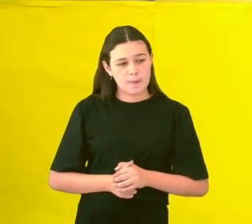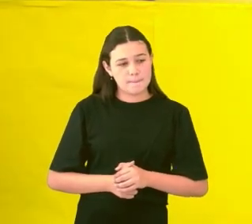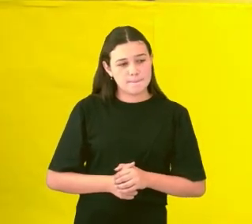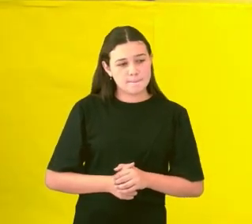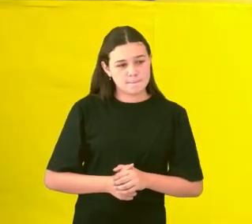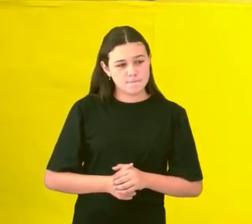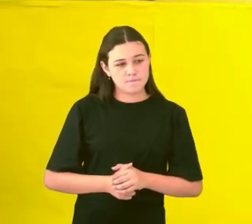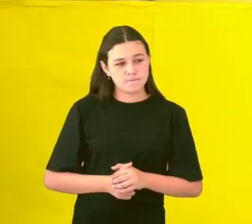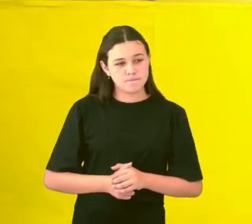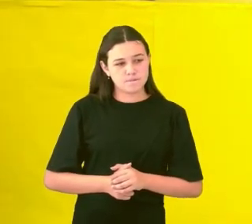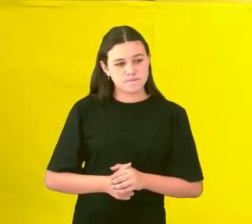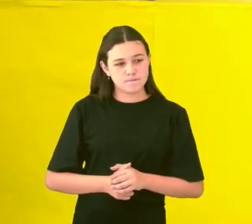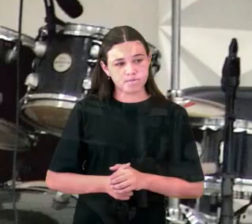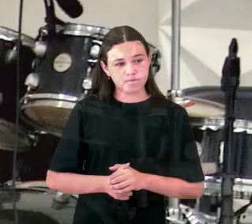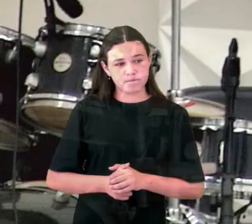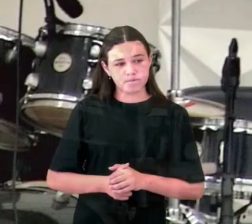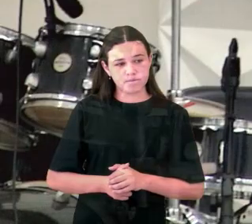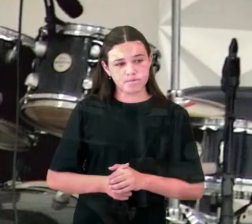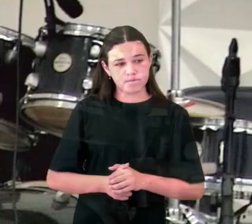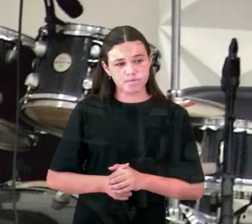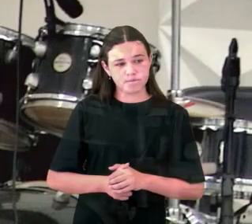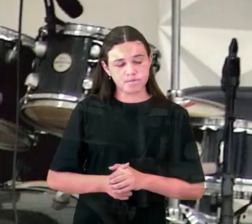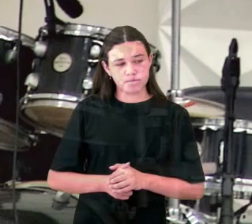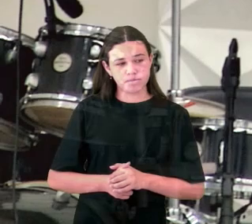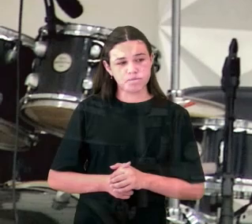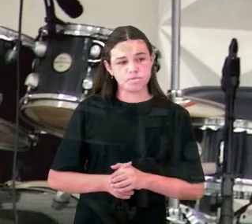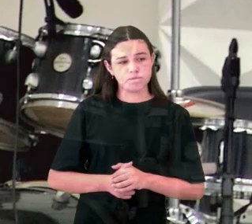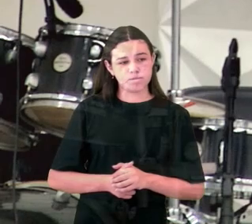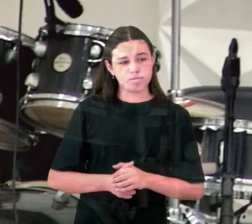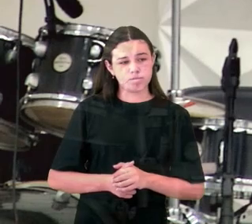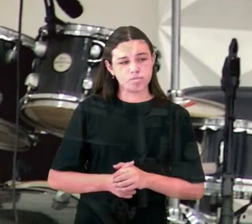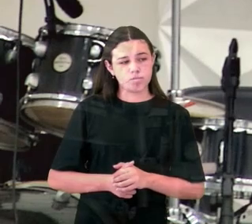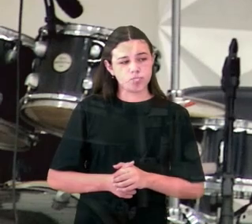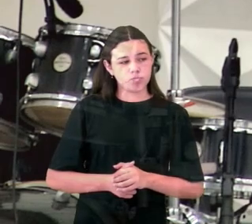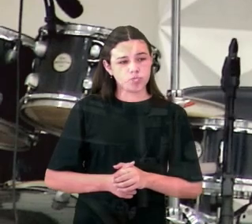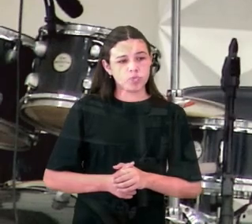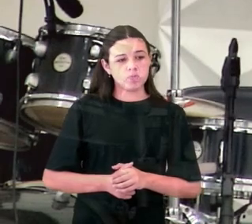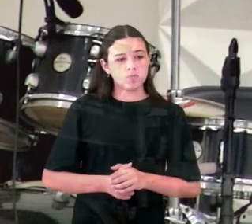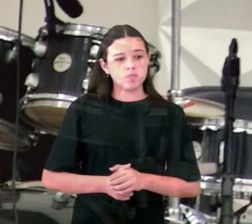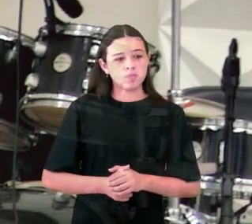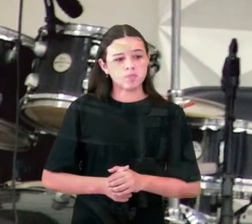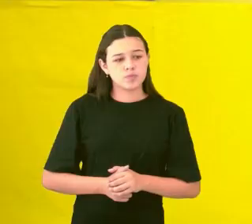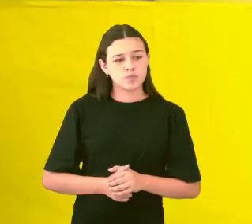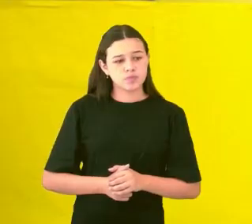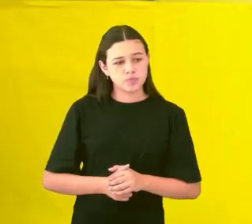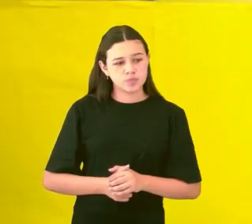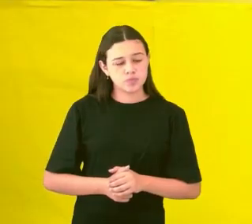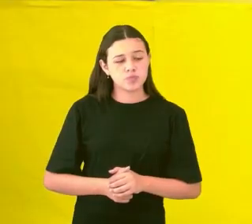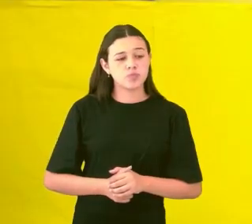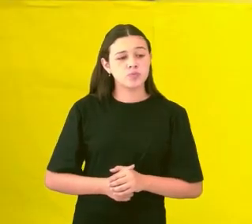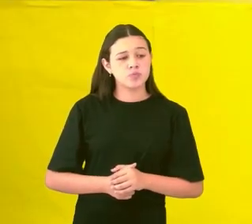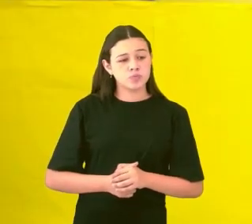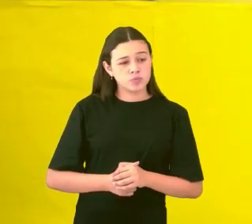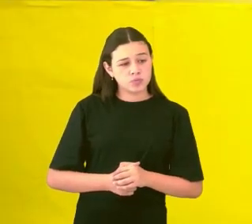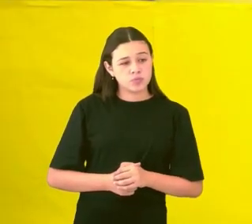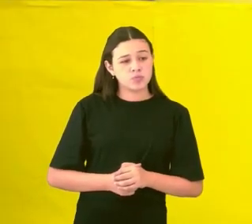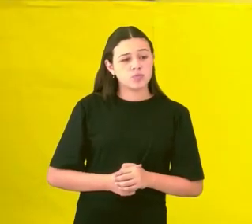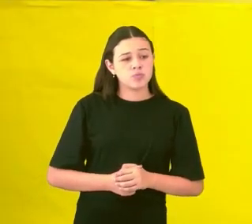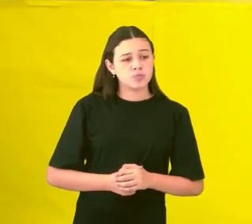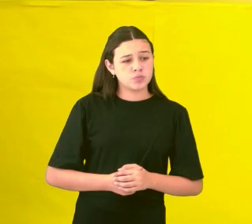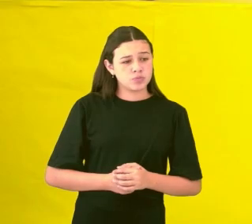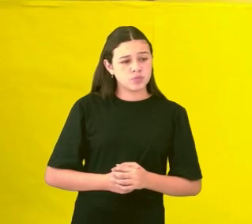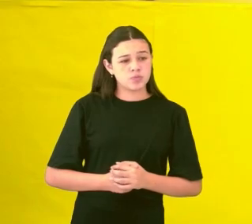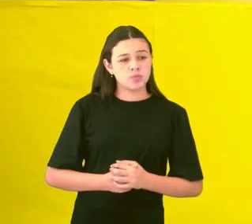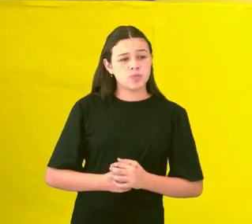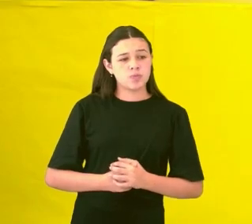políticos, mas eu vou lhe dizer, irmãos, isso tem nome, o nome disso é pecado, é afastamento de Deus. Nós destruímos e retiramos